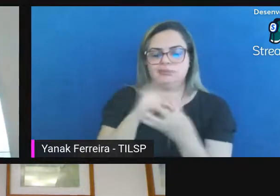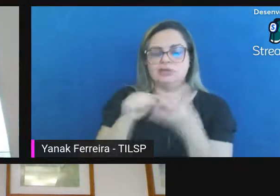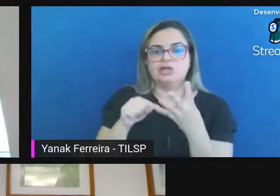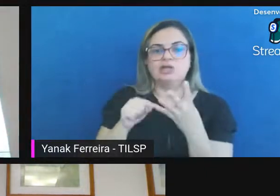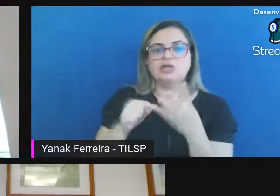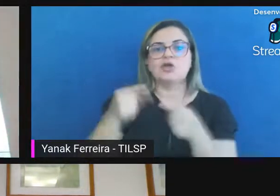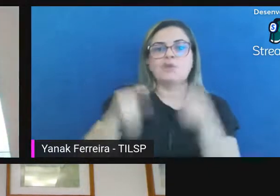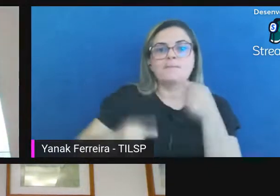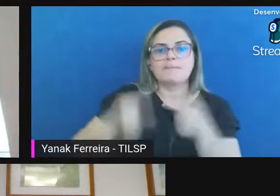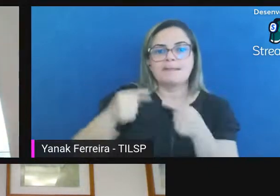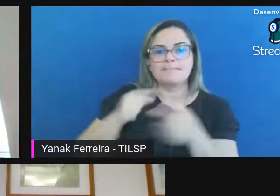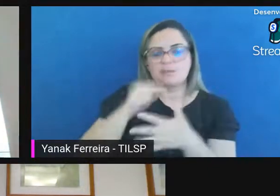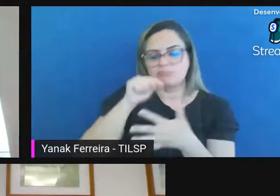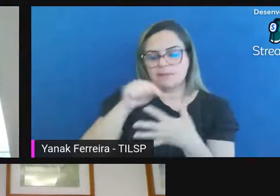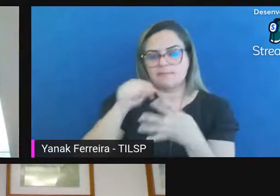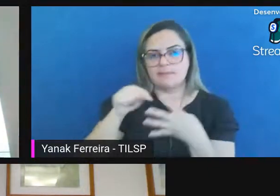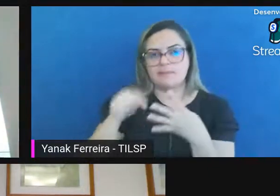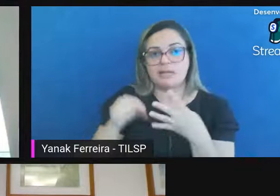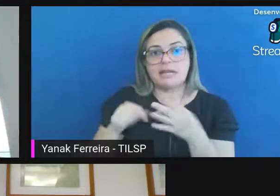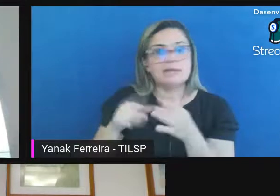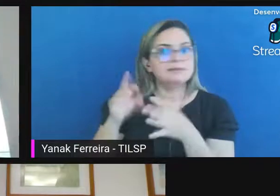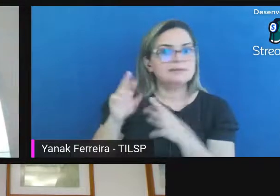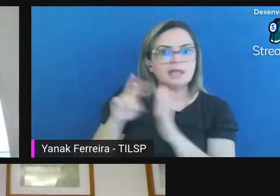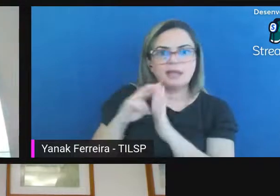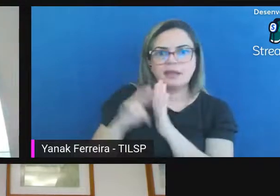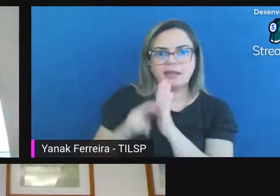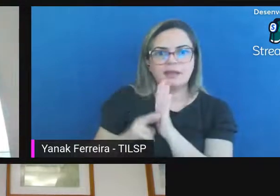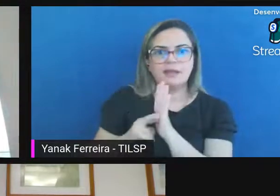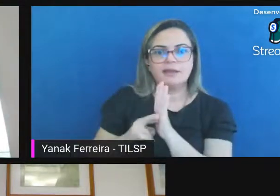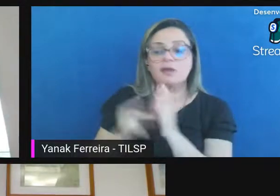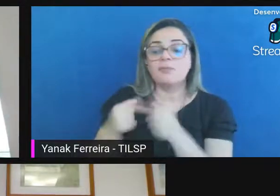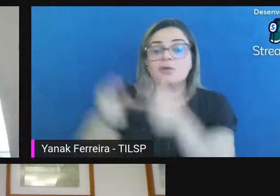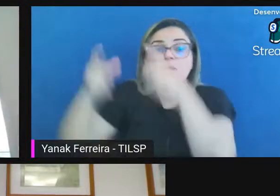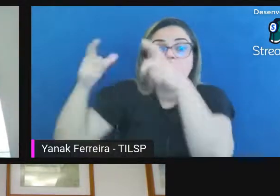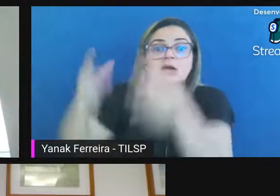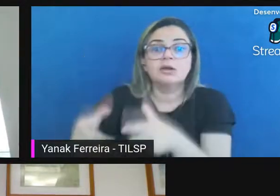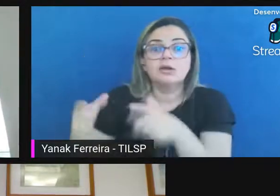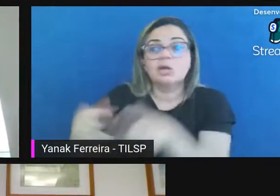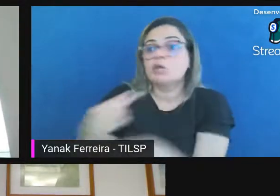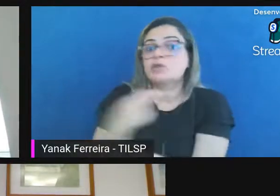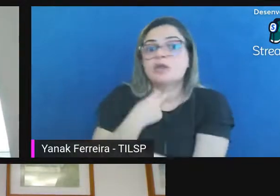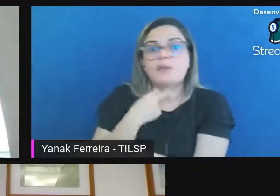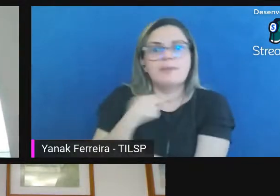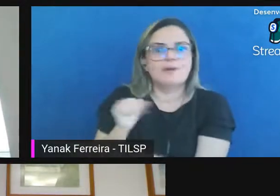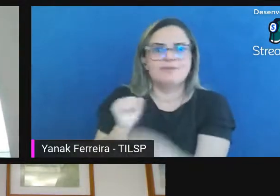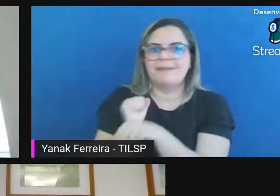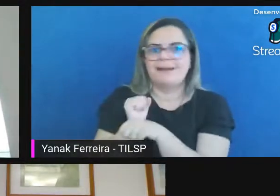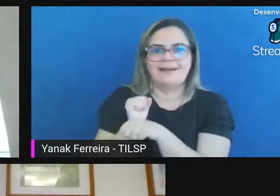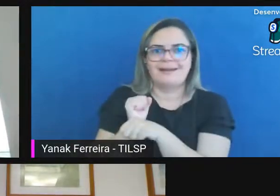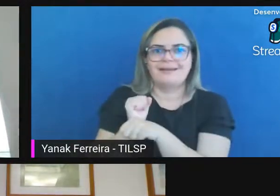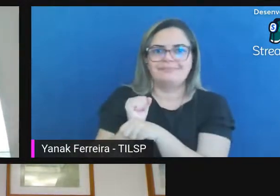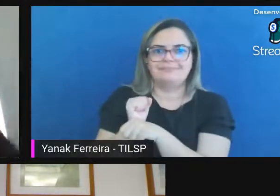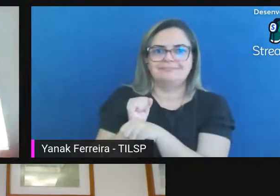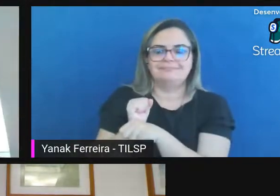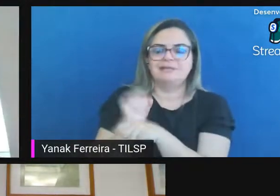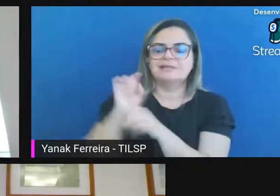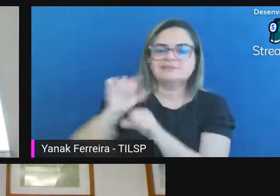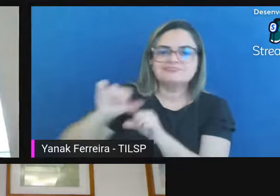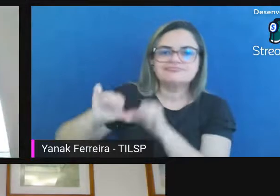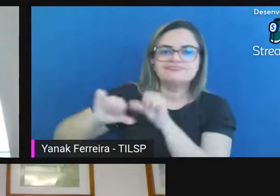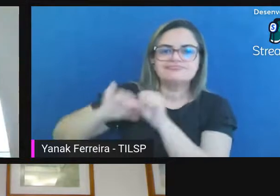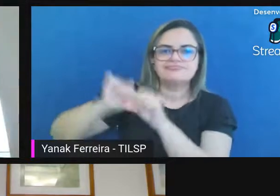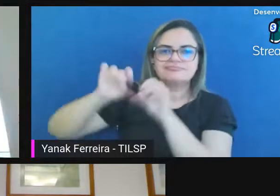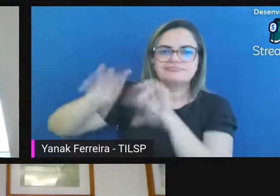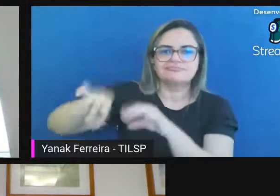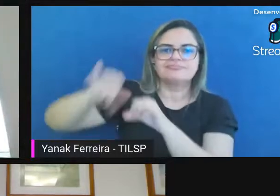e governança quer dizer eu estou falando de um ambiente que não pode parar daqui para frente nunca mais